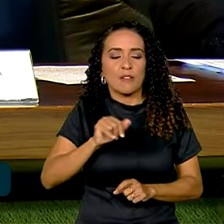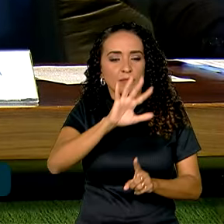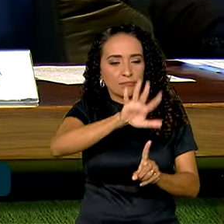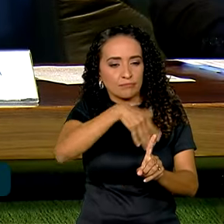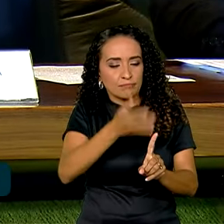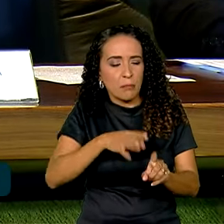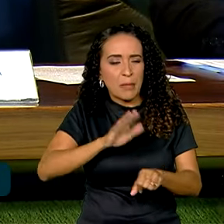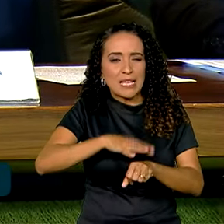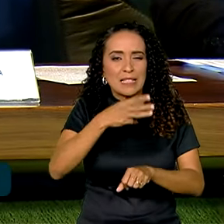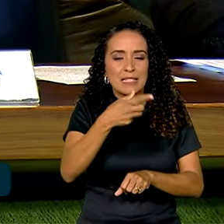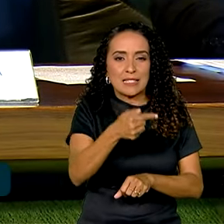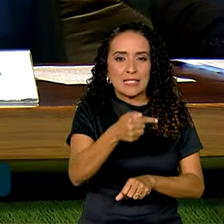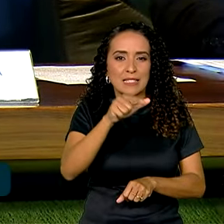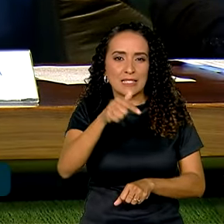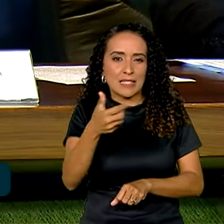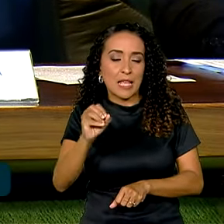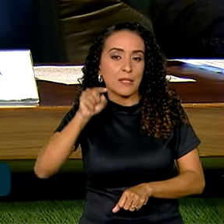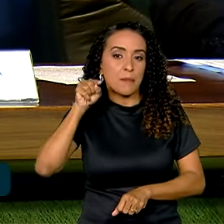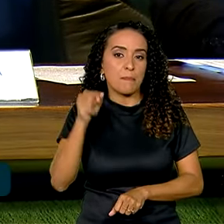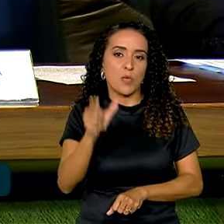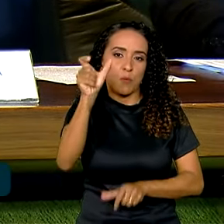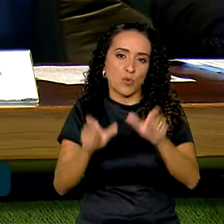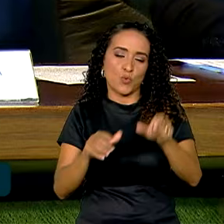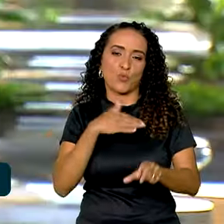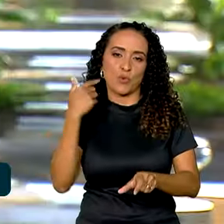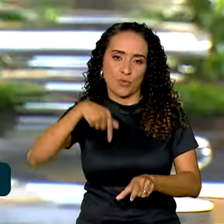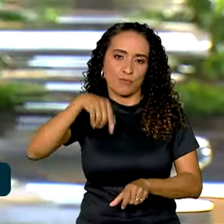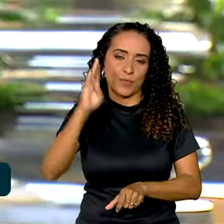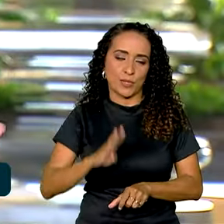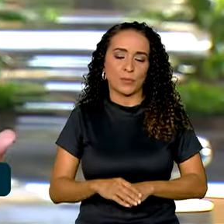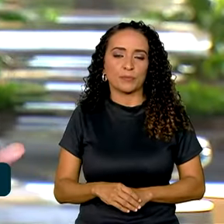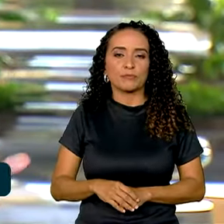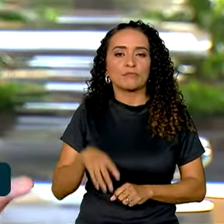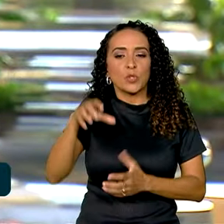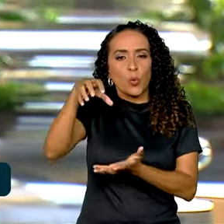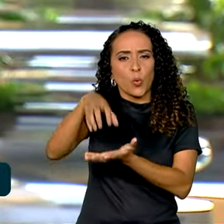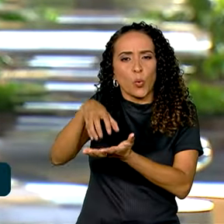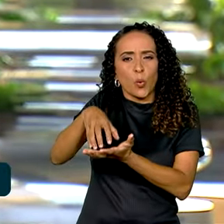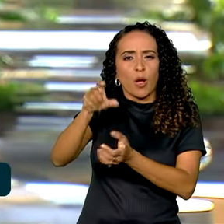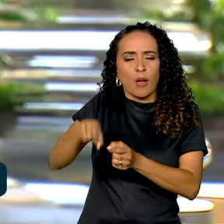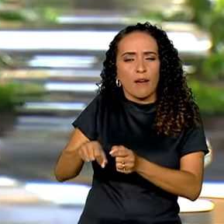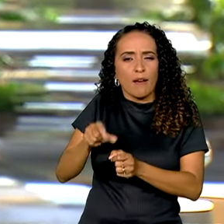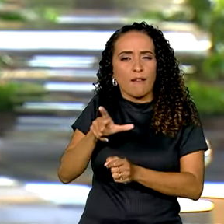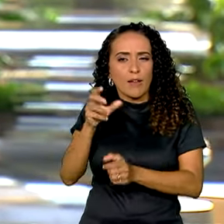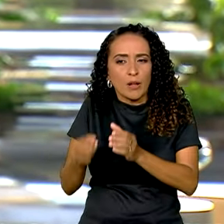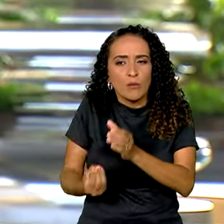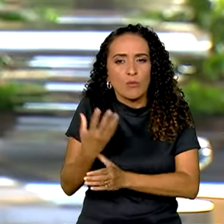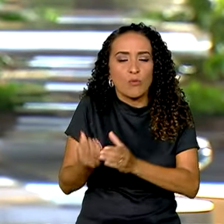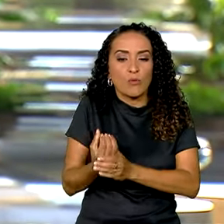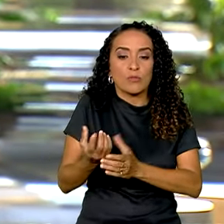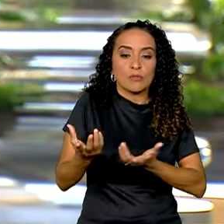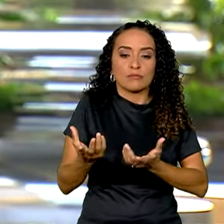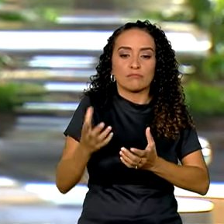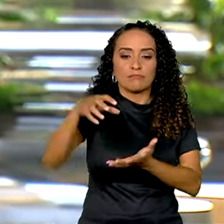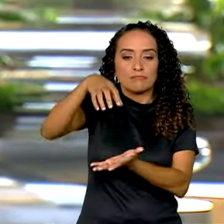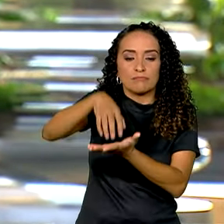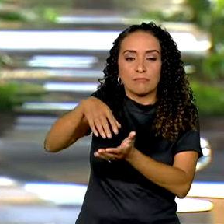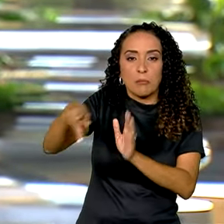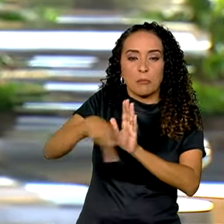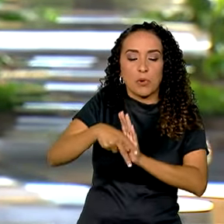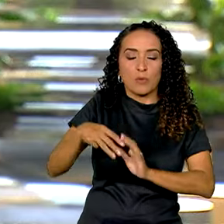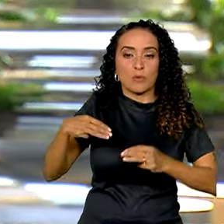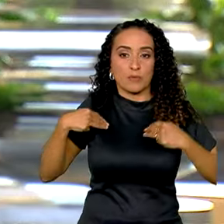mais de 710 mil mortos pela doença no Brasil. O memorial será construído no Centro Cultural do Ministério da